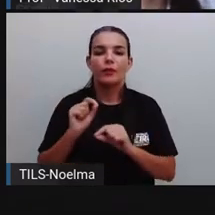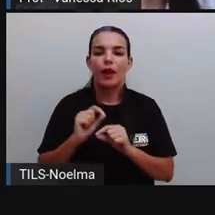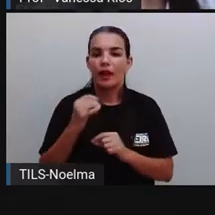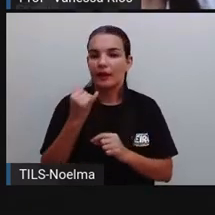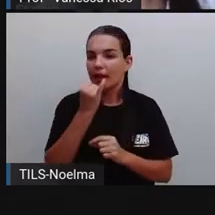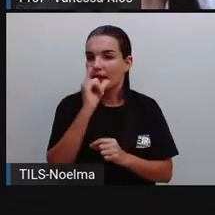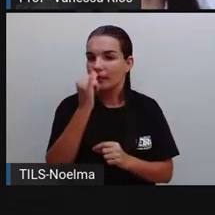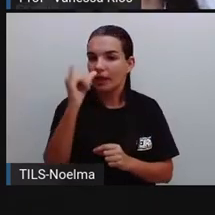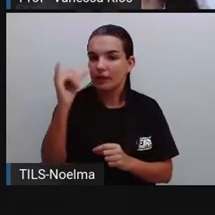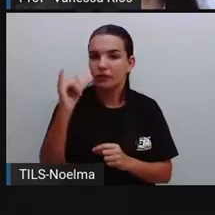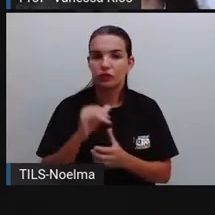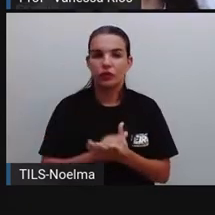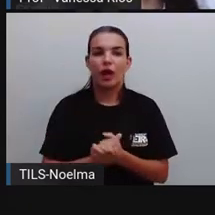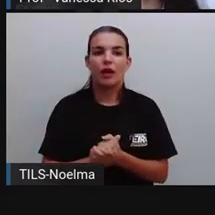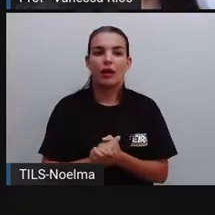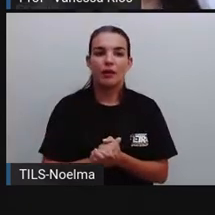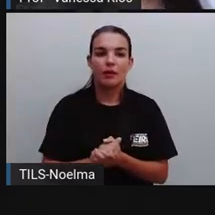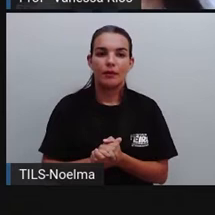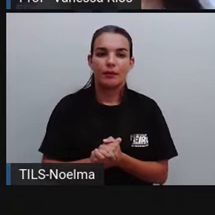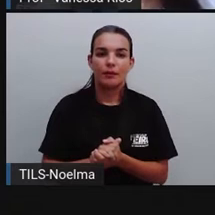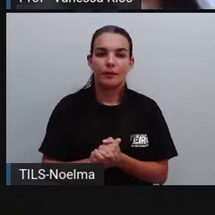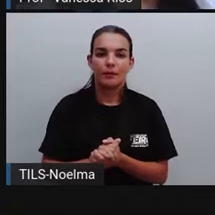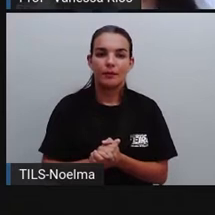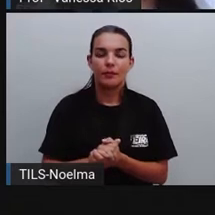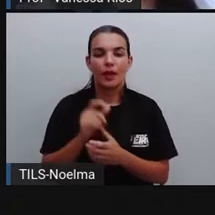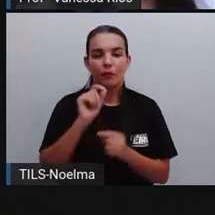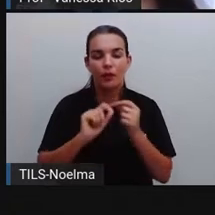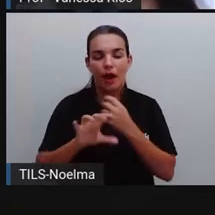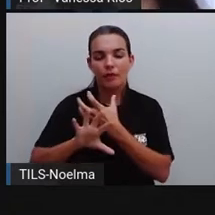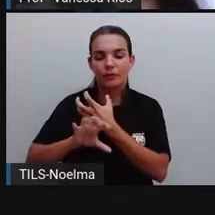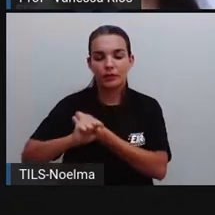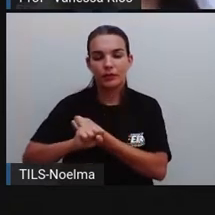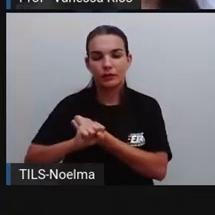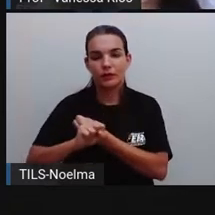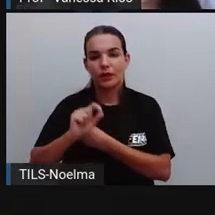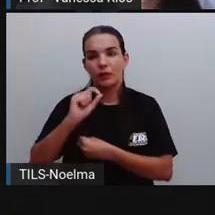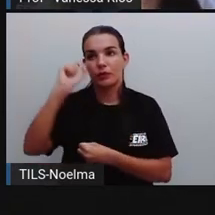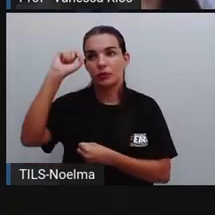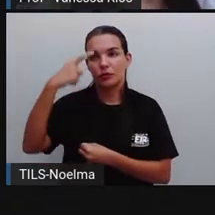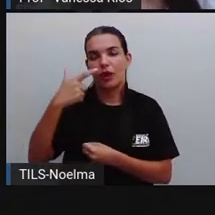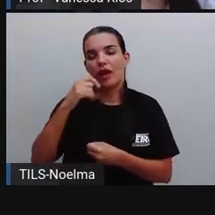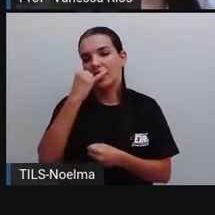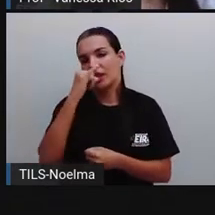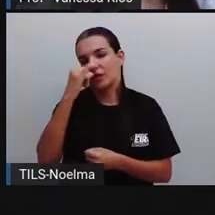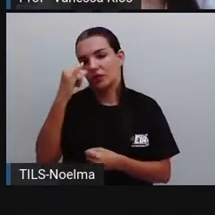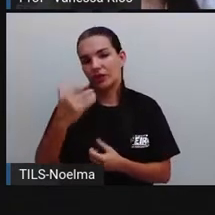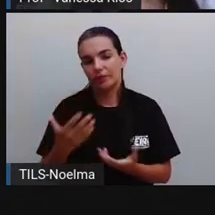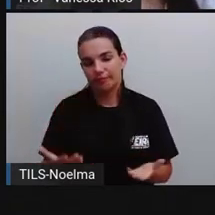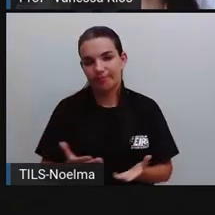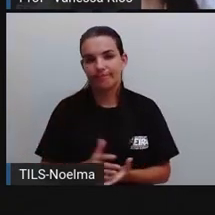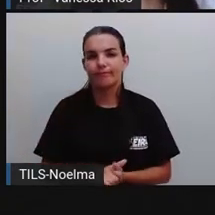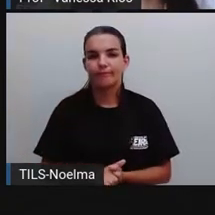absorvida pelo sol em energia elétrica.